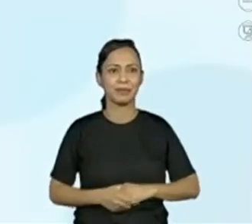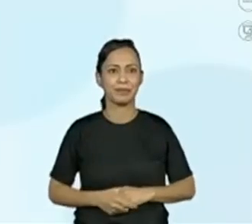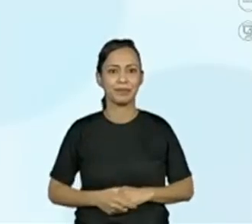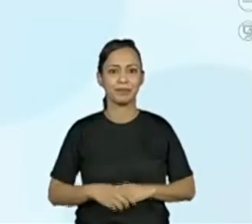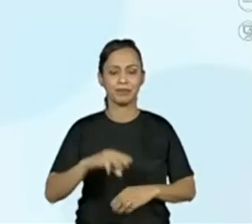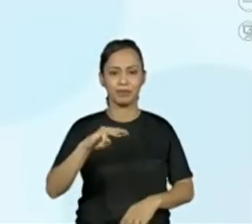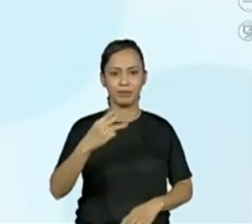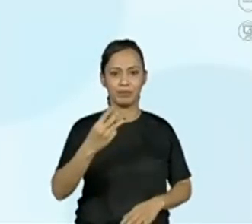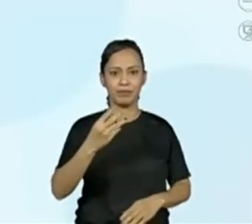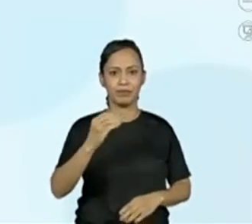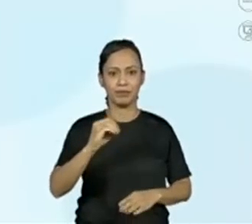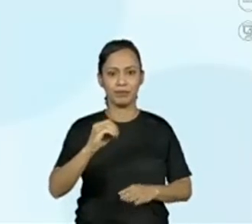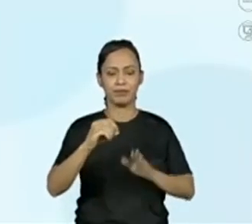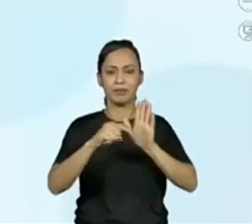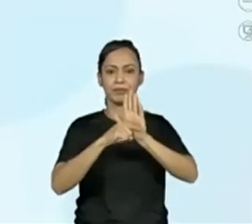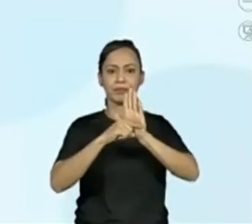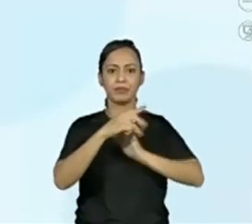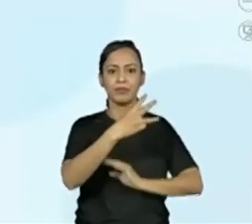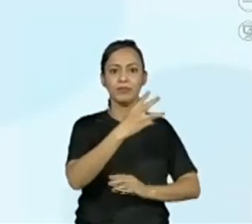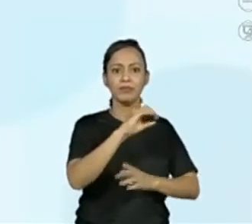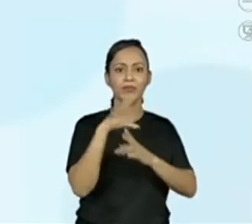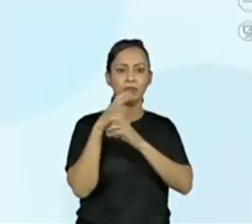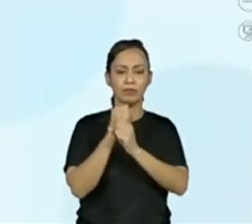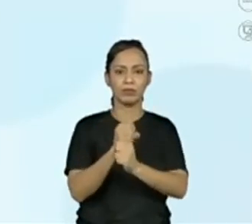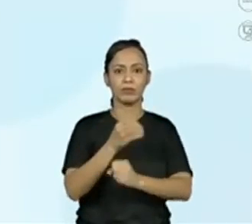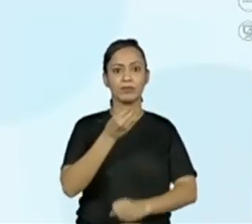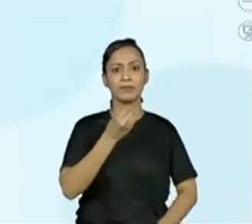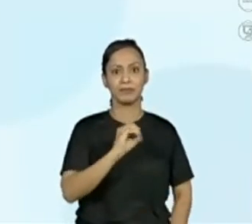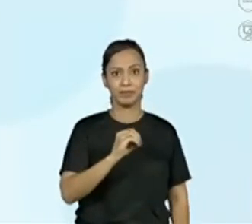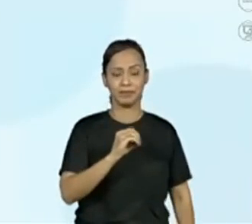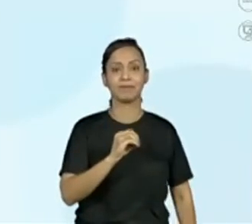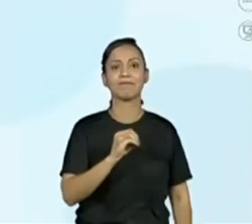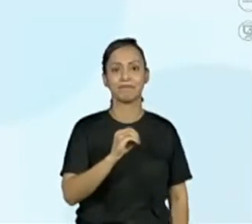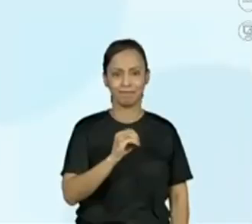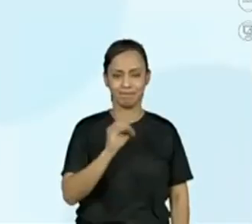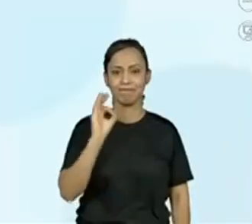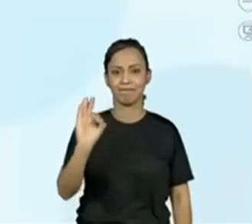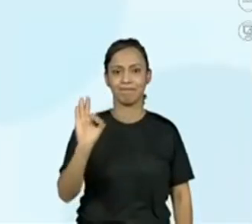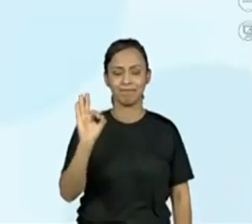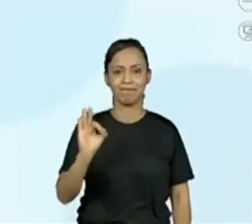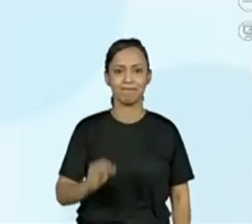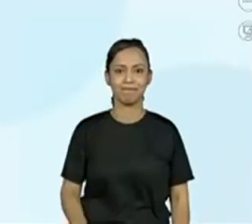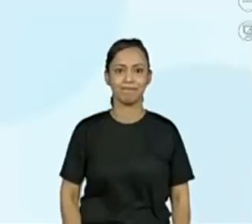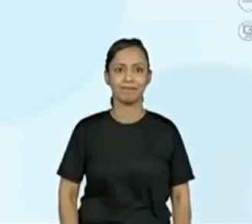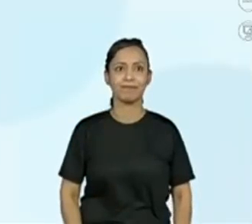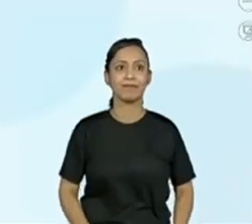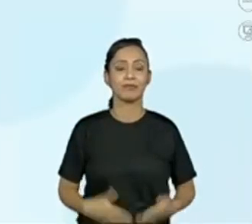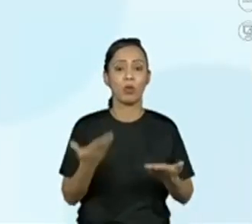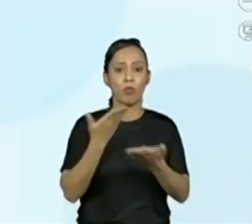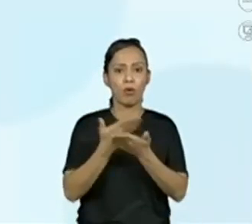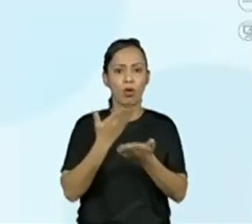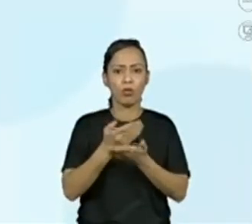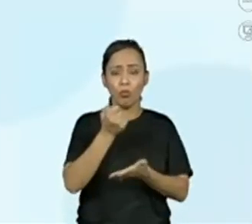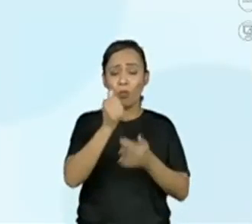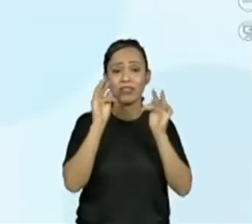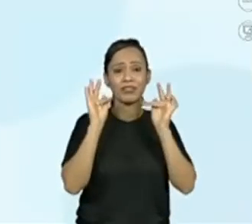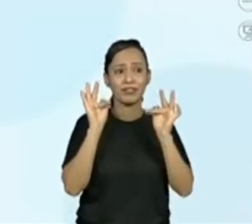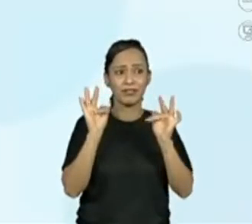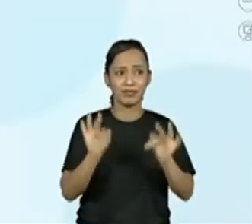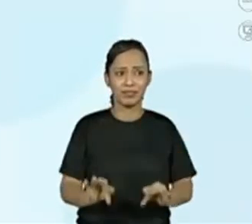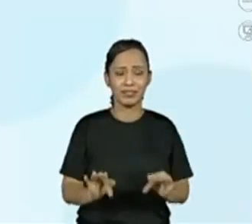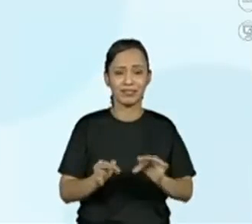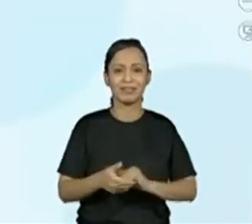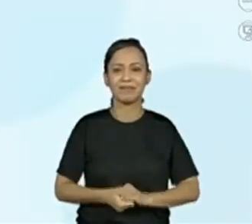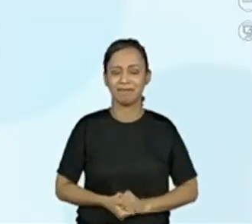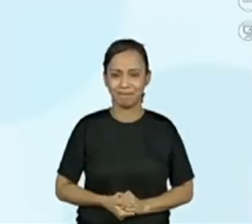Isso mesmo, Gabriel, a Júlia, Vitória, parabéns a todos vocês que participaram hoje da aula. Nossa aula já está aí chegando ao fim,